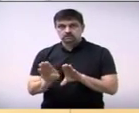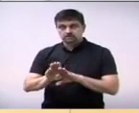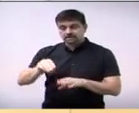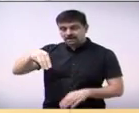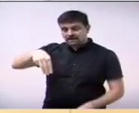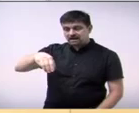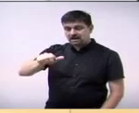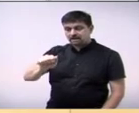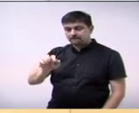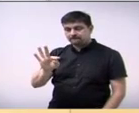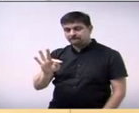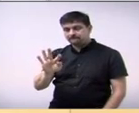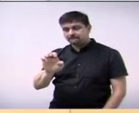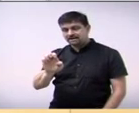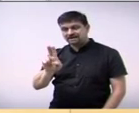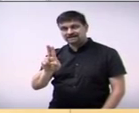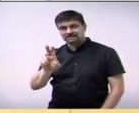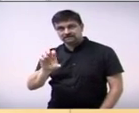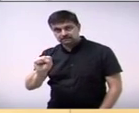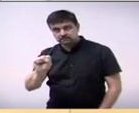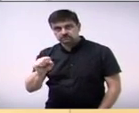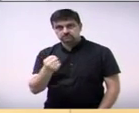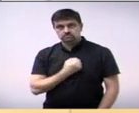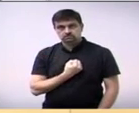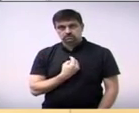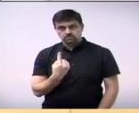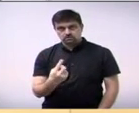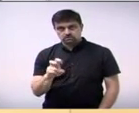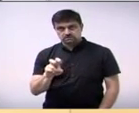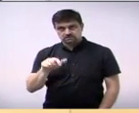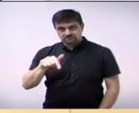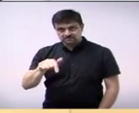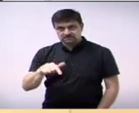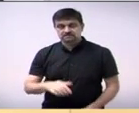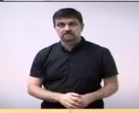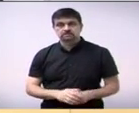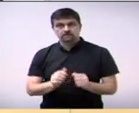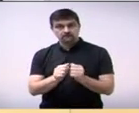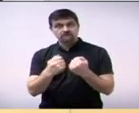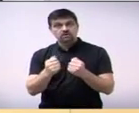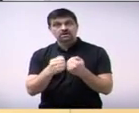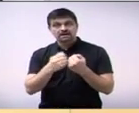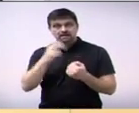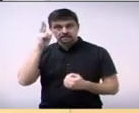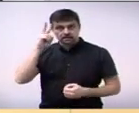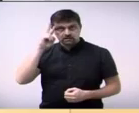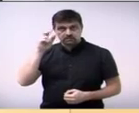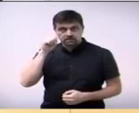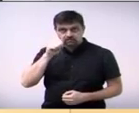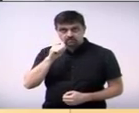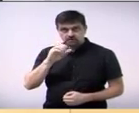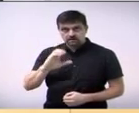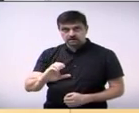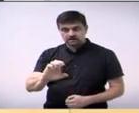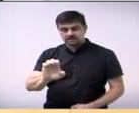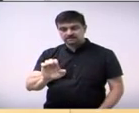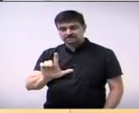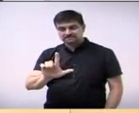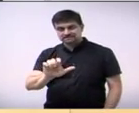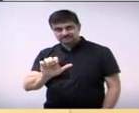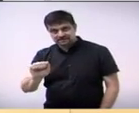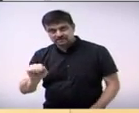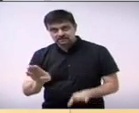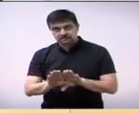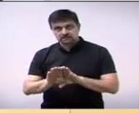Vinícius Lima Cardoso. Número 157, do vereador Marquinhos Fiorello, pelo falecimento da senhora Célia Garuti e dos